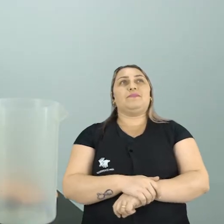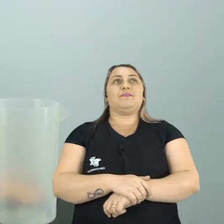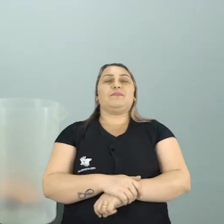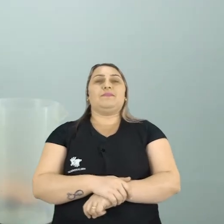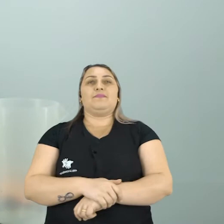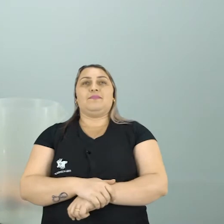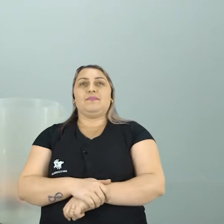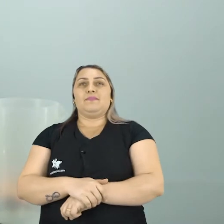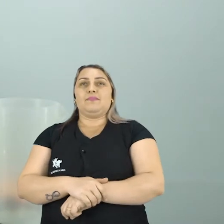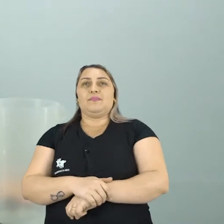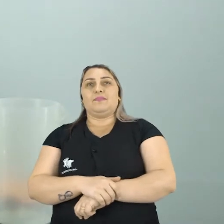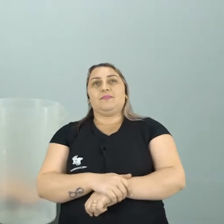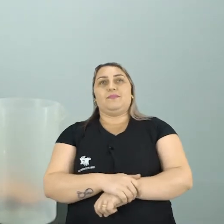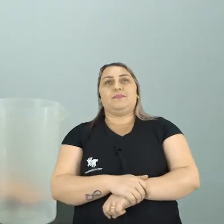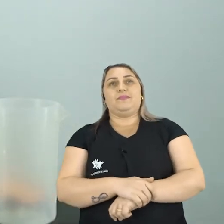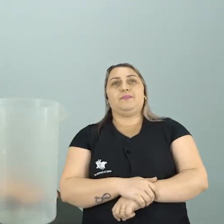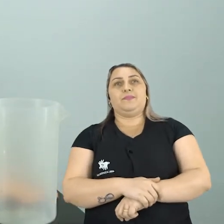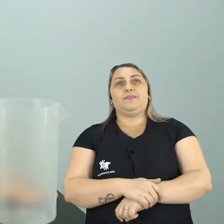Veja comigo